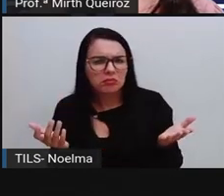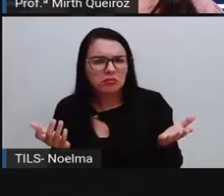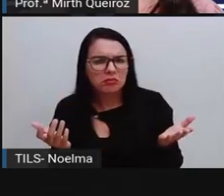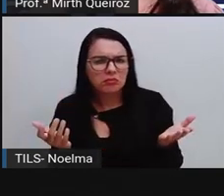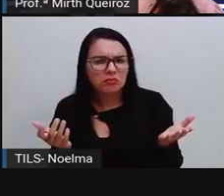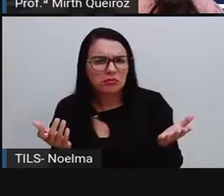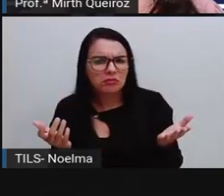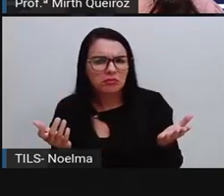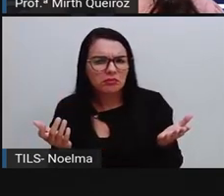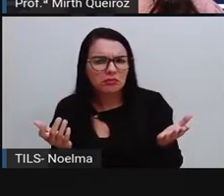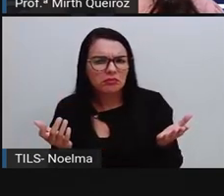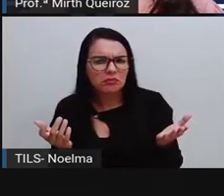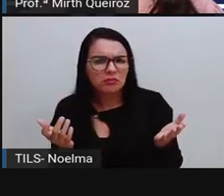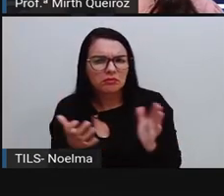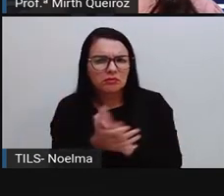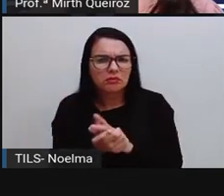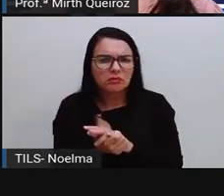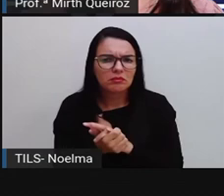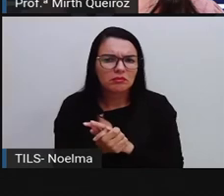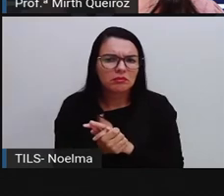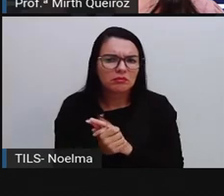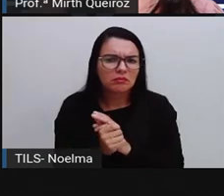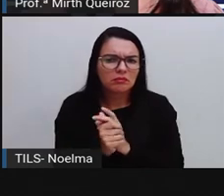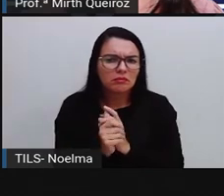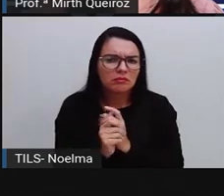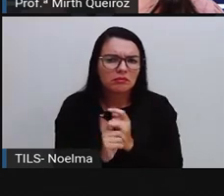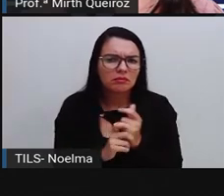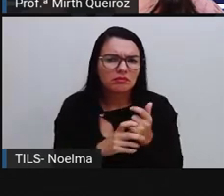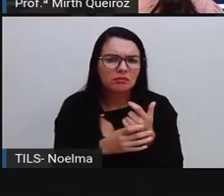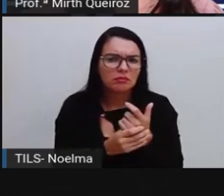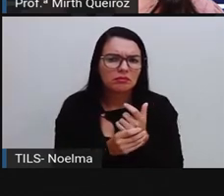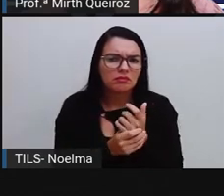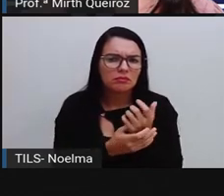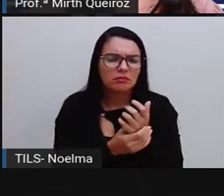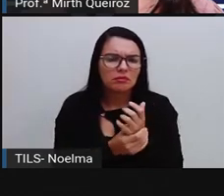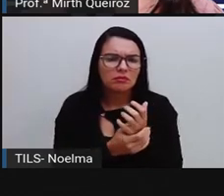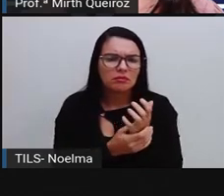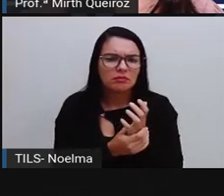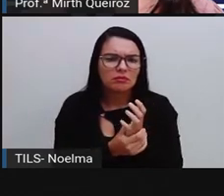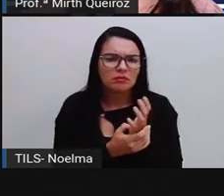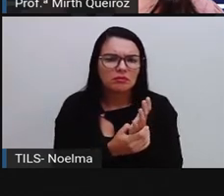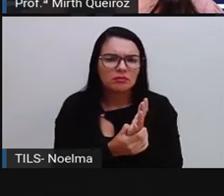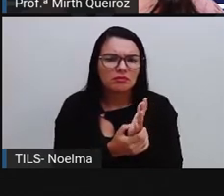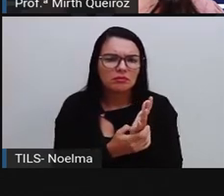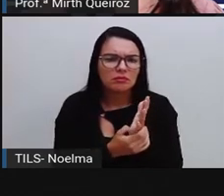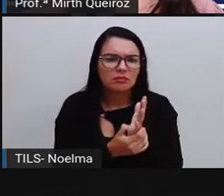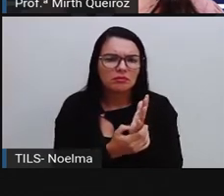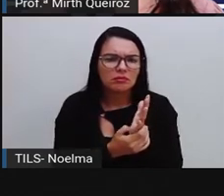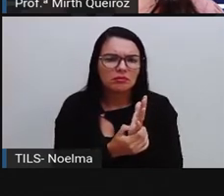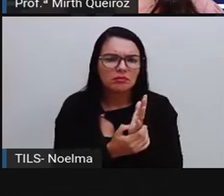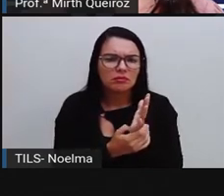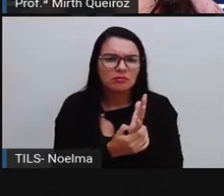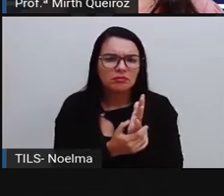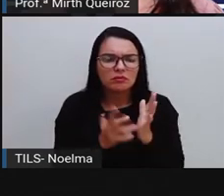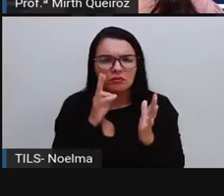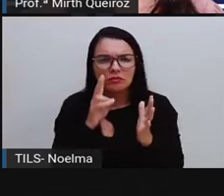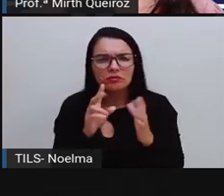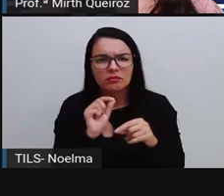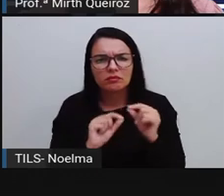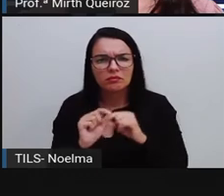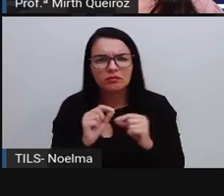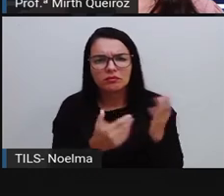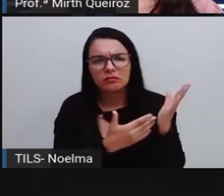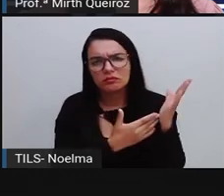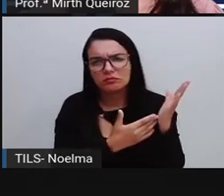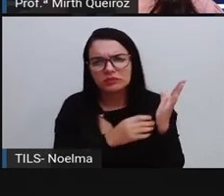seis vermelhas, nós temos três amarelas e nós temos cinco verdes. Então, se